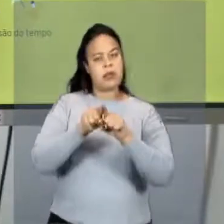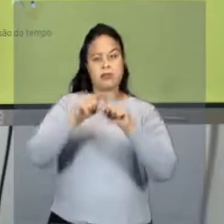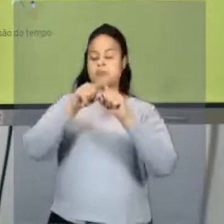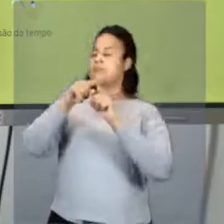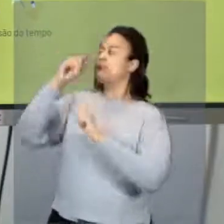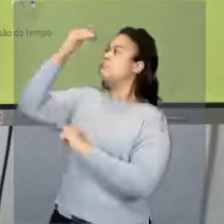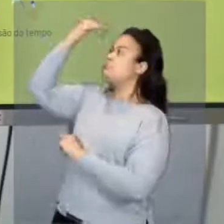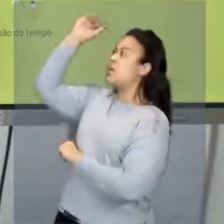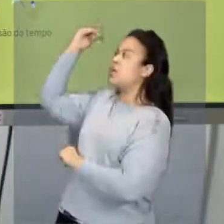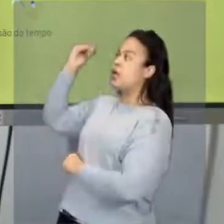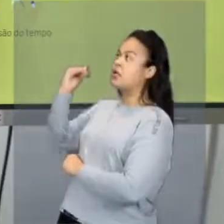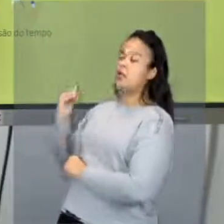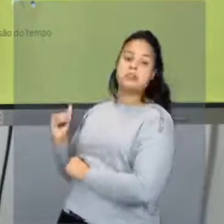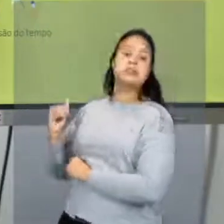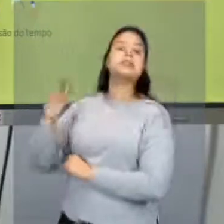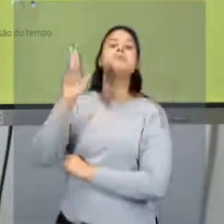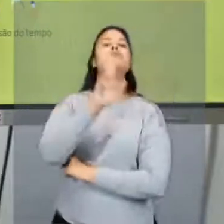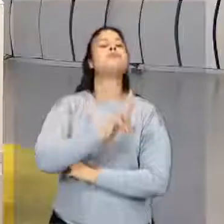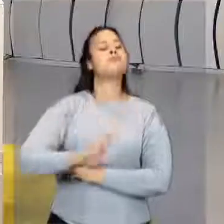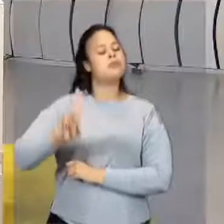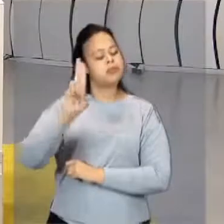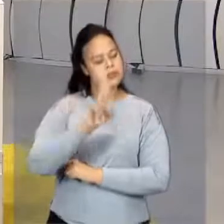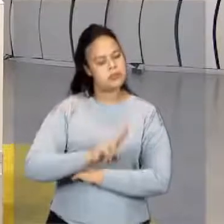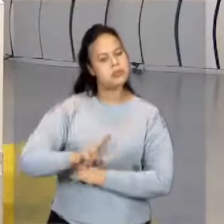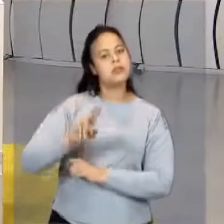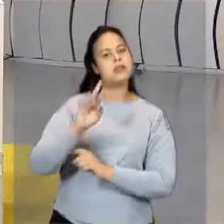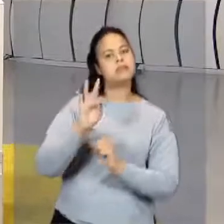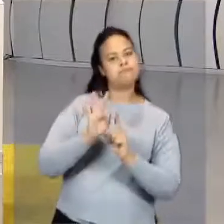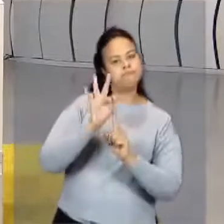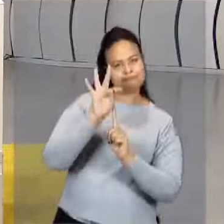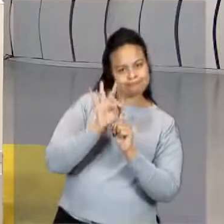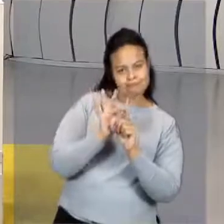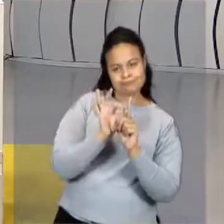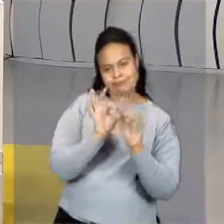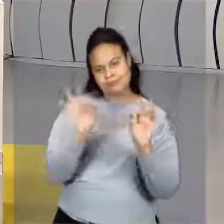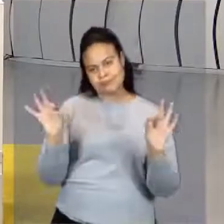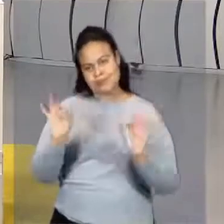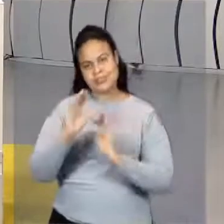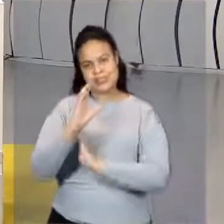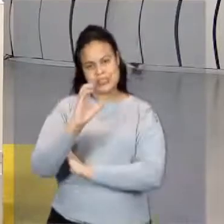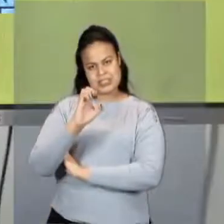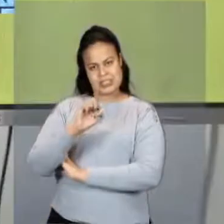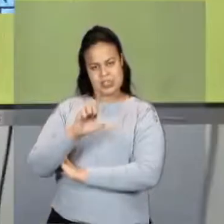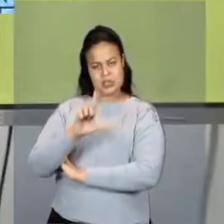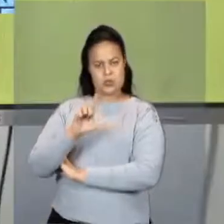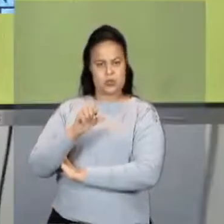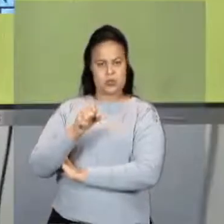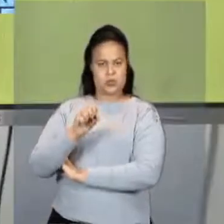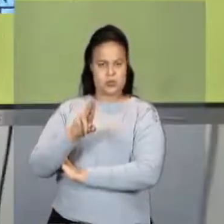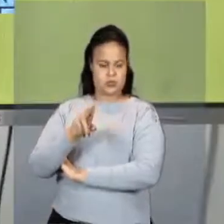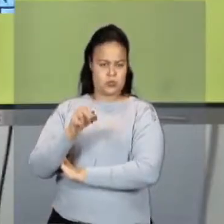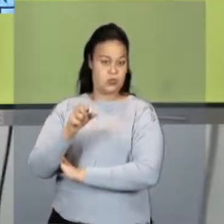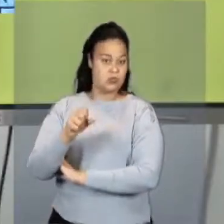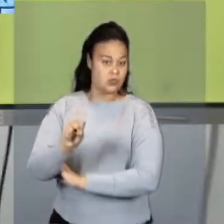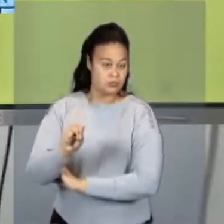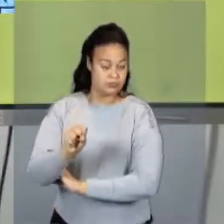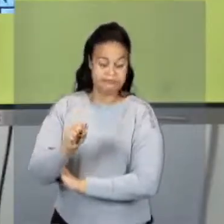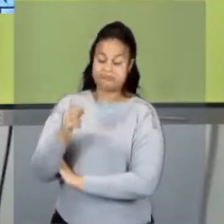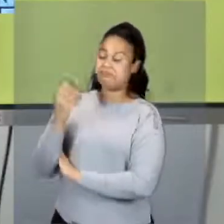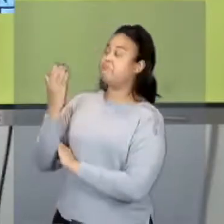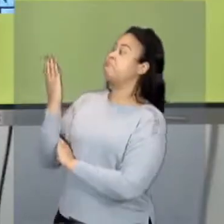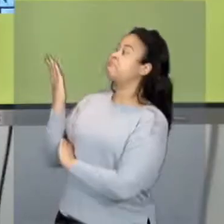a gente utiliza a escala Celsius. Bom, veja aqui alguns elementos, tá? Esse é o